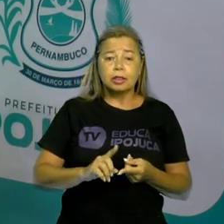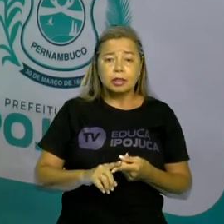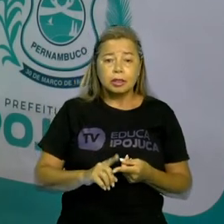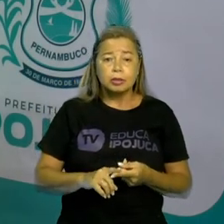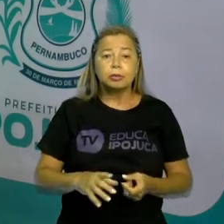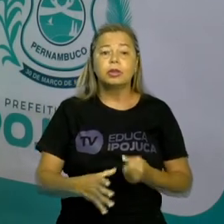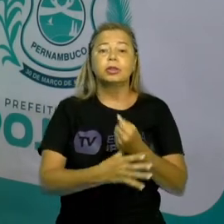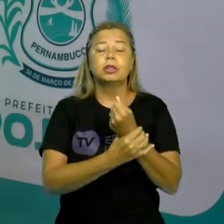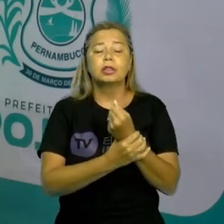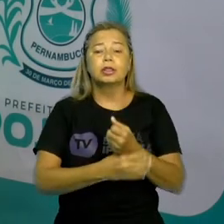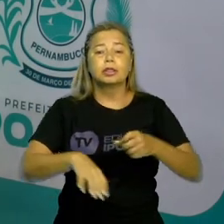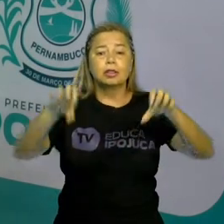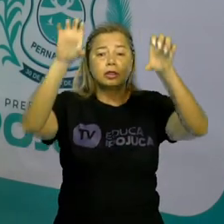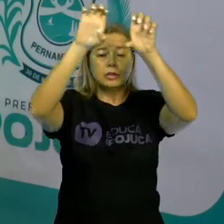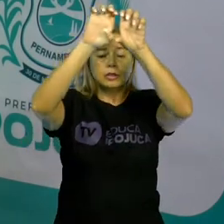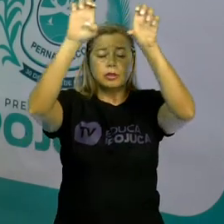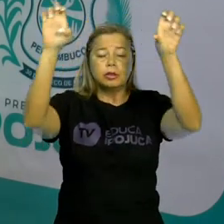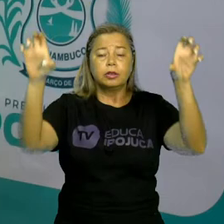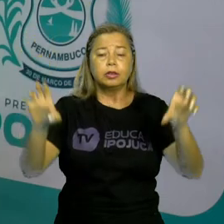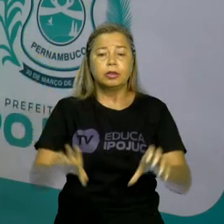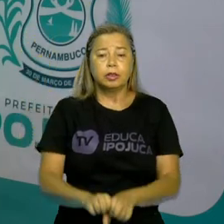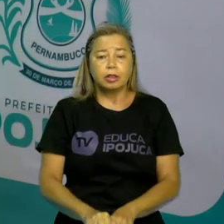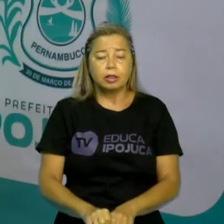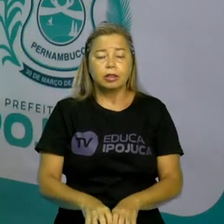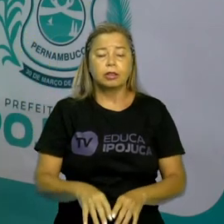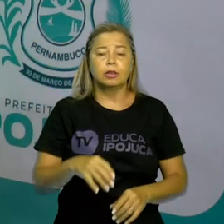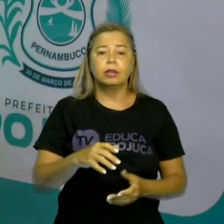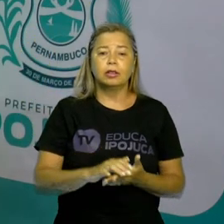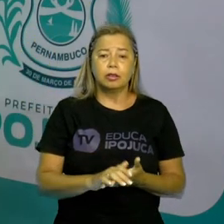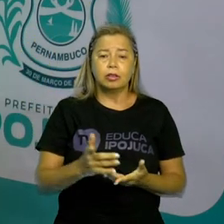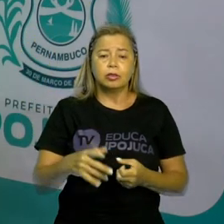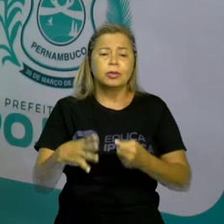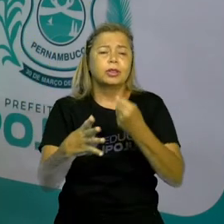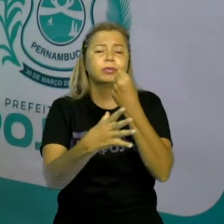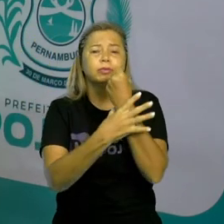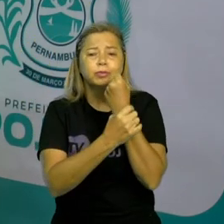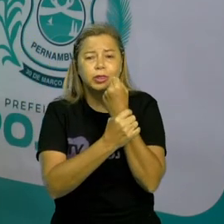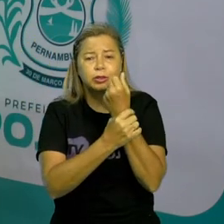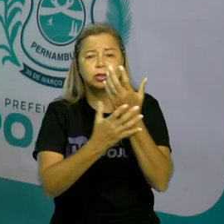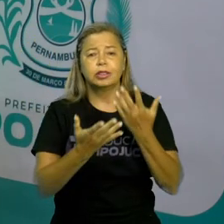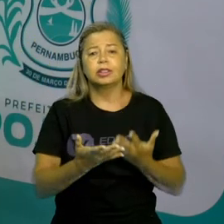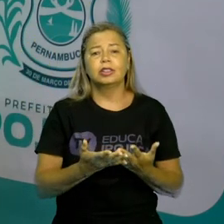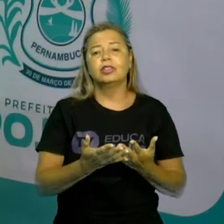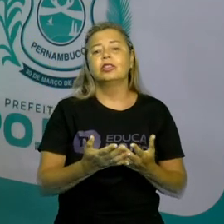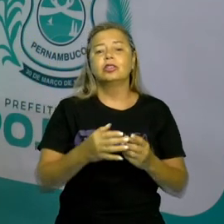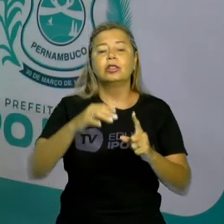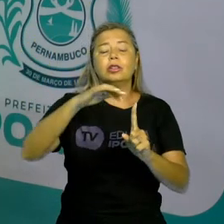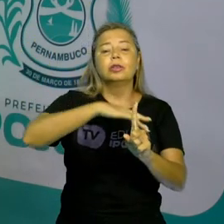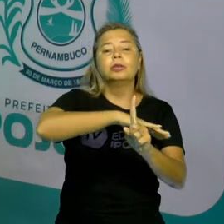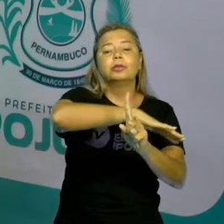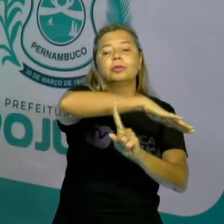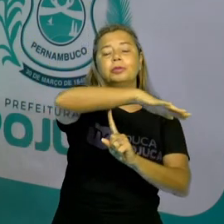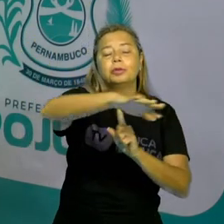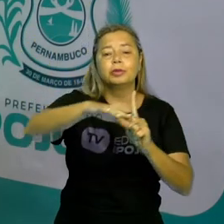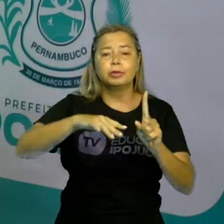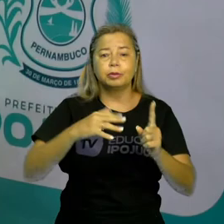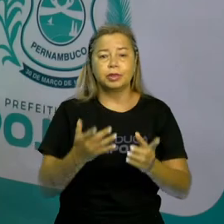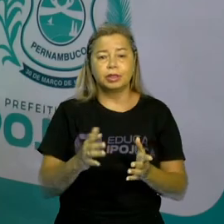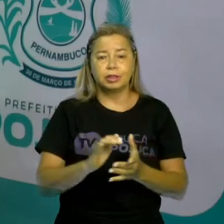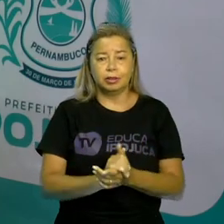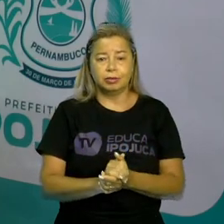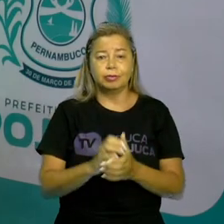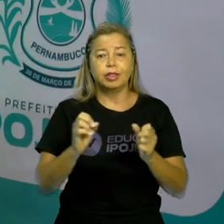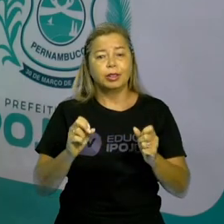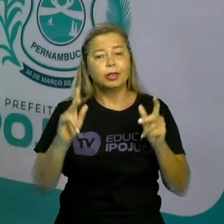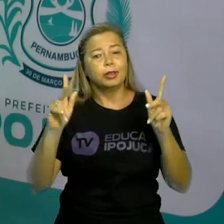de conservação que servem para a gente proteger o que resta do nosso meio ambiente. Bem, pessoal, com isso